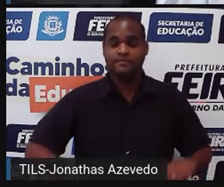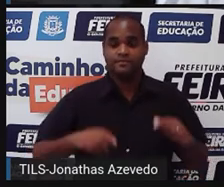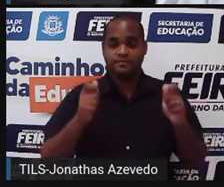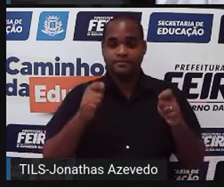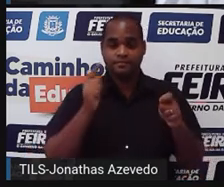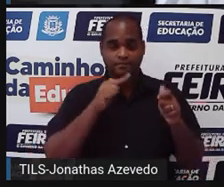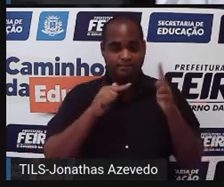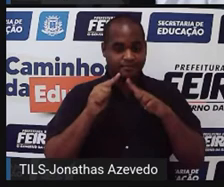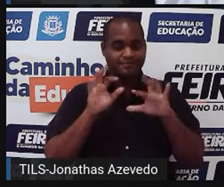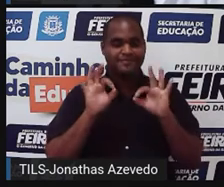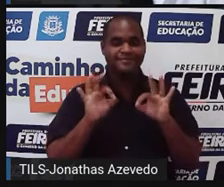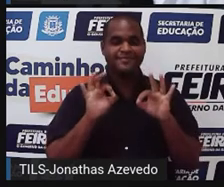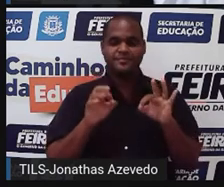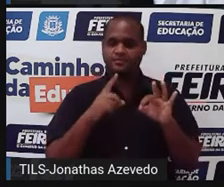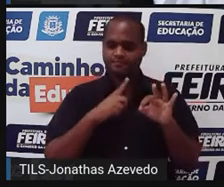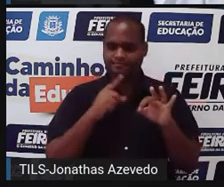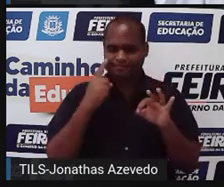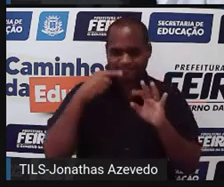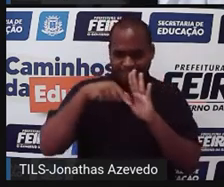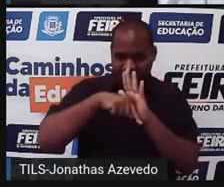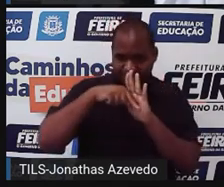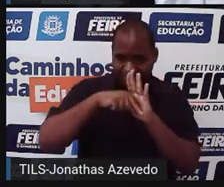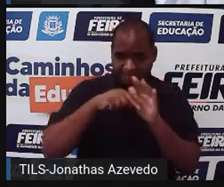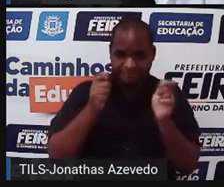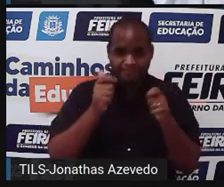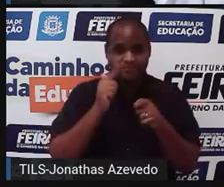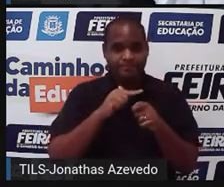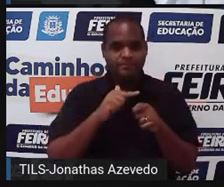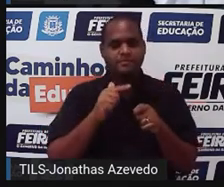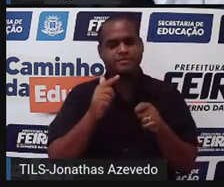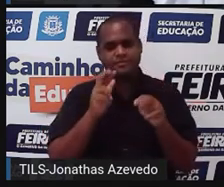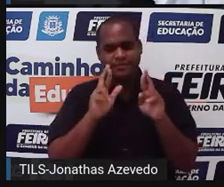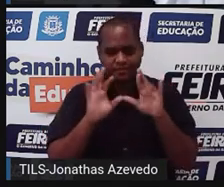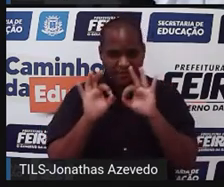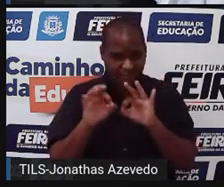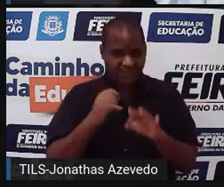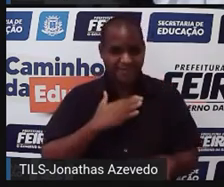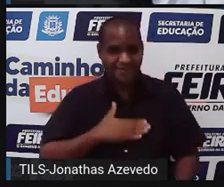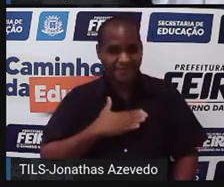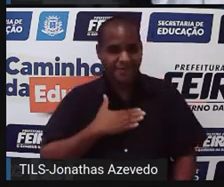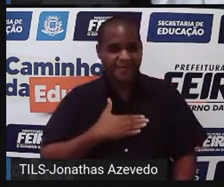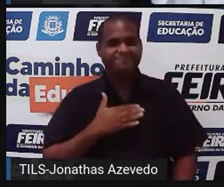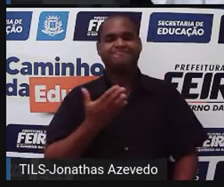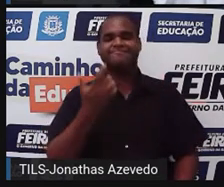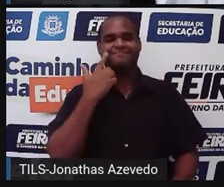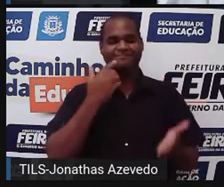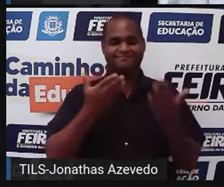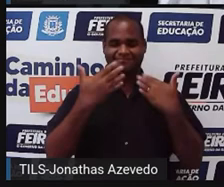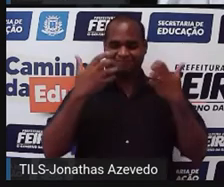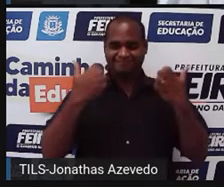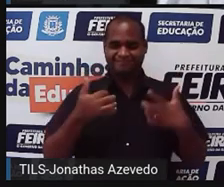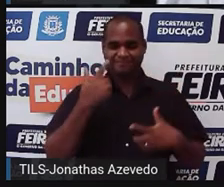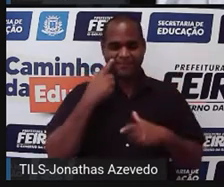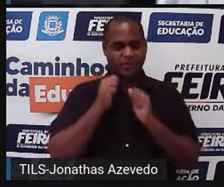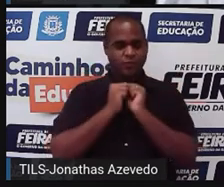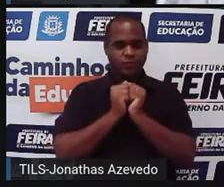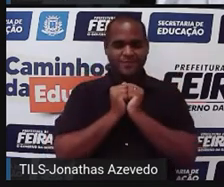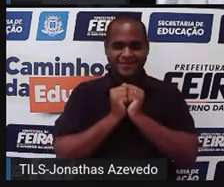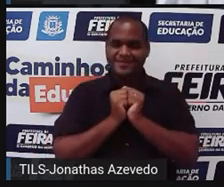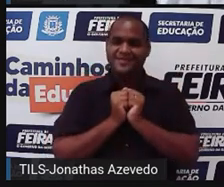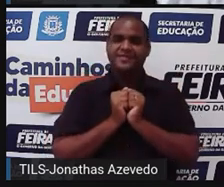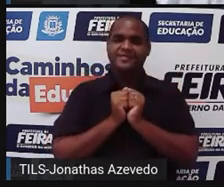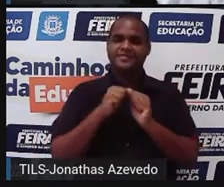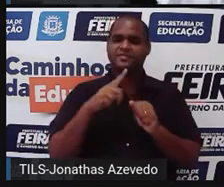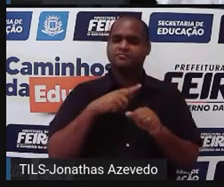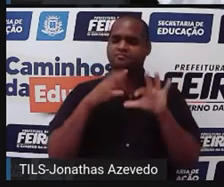Prontinho, é isso aí. Fez aí a sua avaliação? Tá tranquilo até o momento? Então vamos lá. Vamos juntos, né?